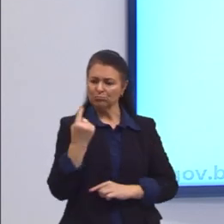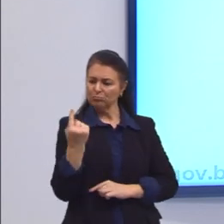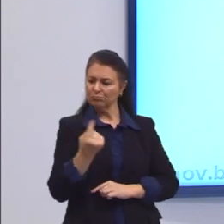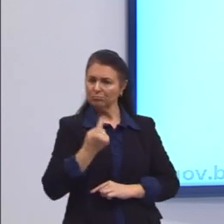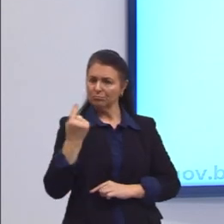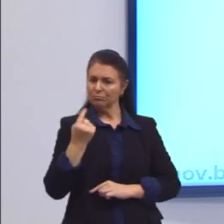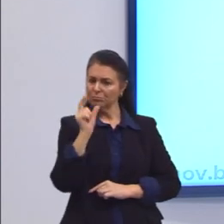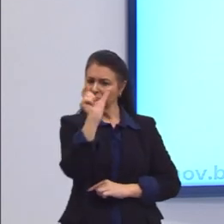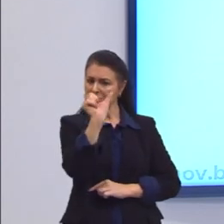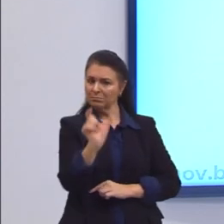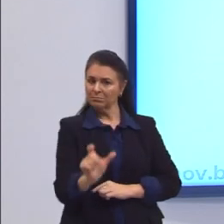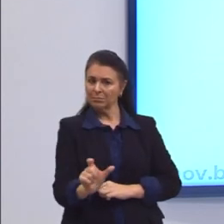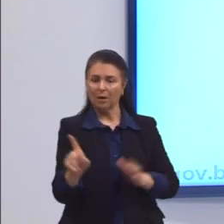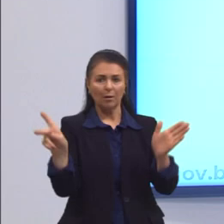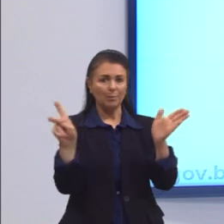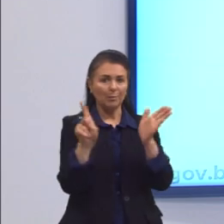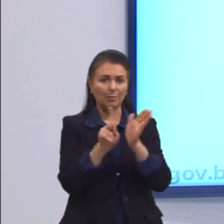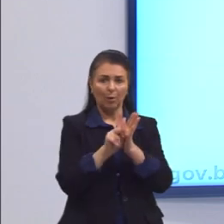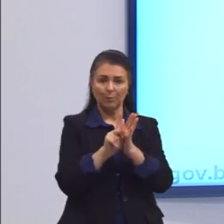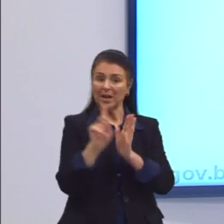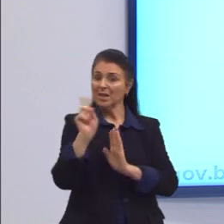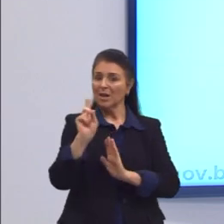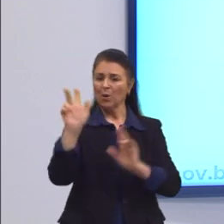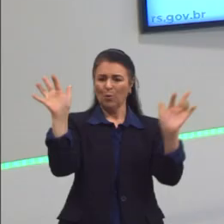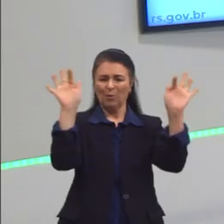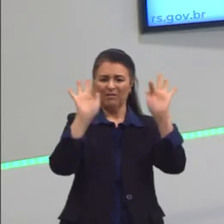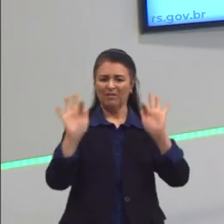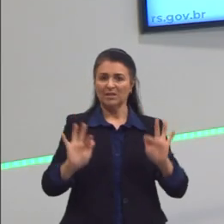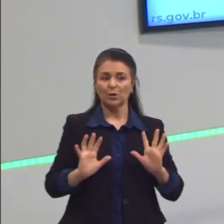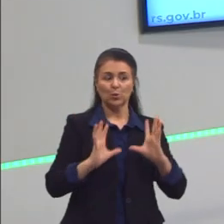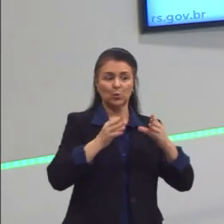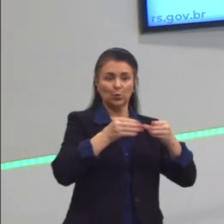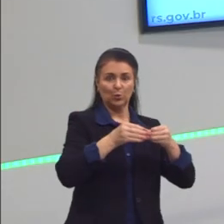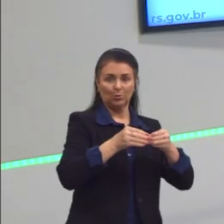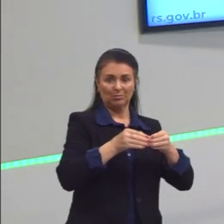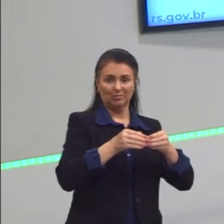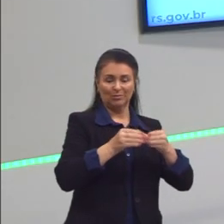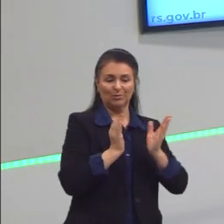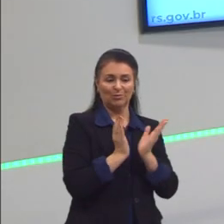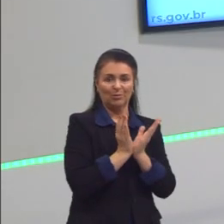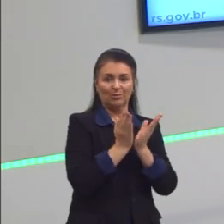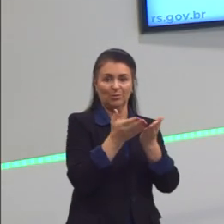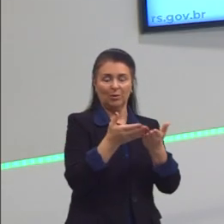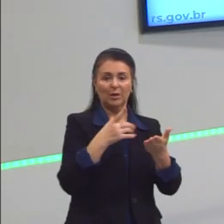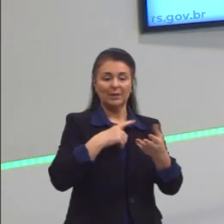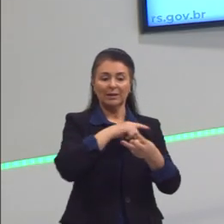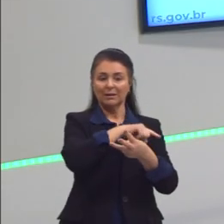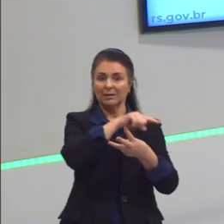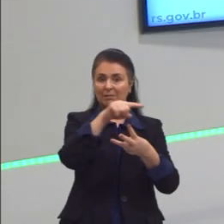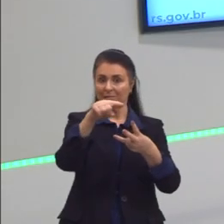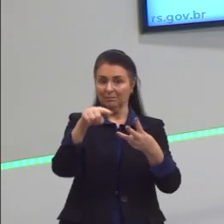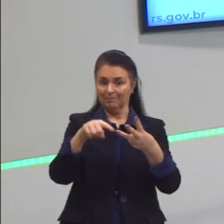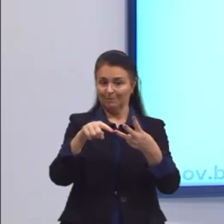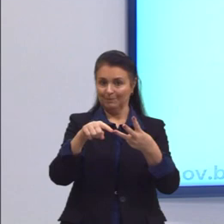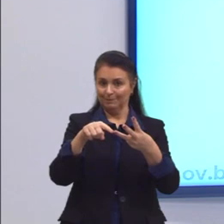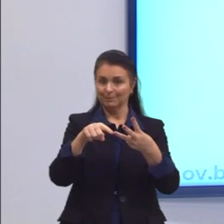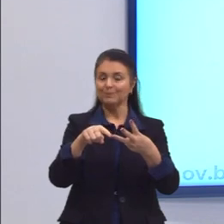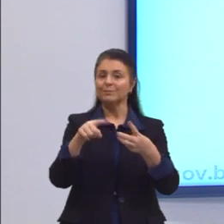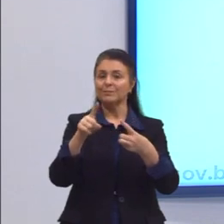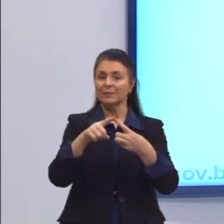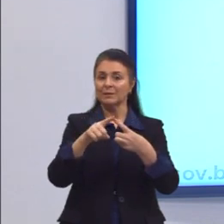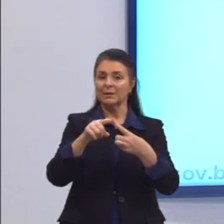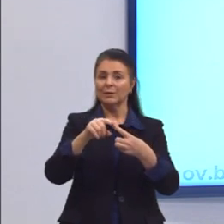de que com a felicidade coletiva. Aparecem três correntes aqui interessantes. O